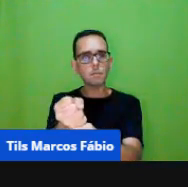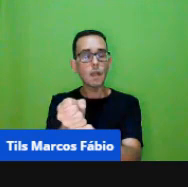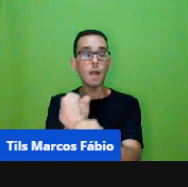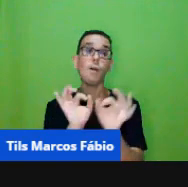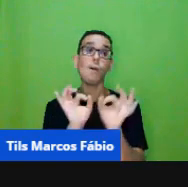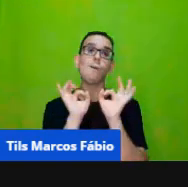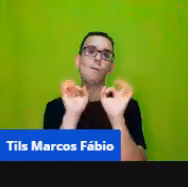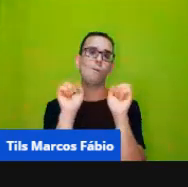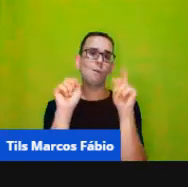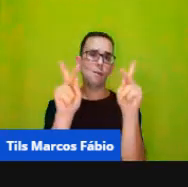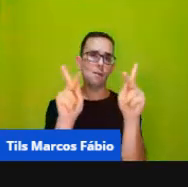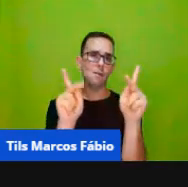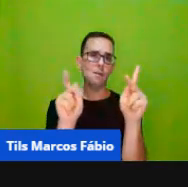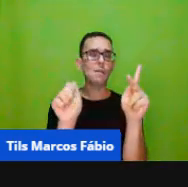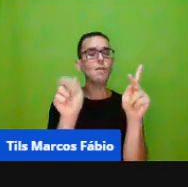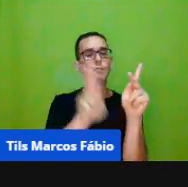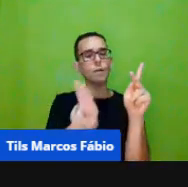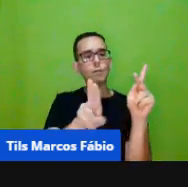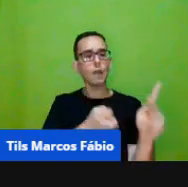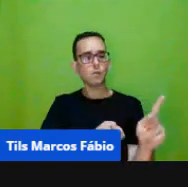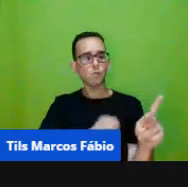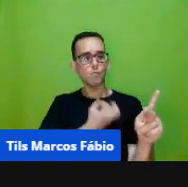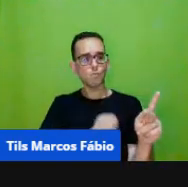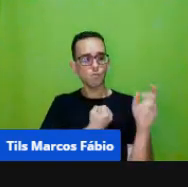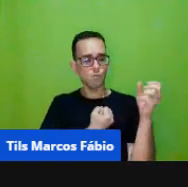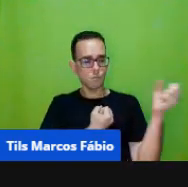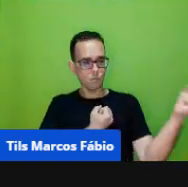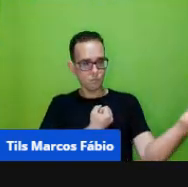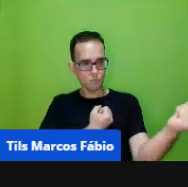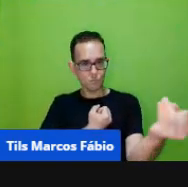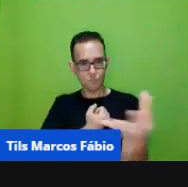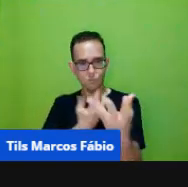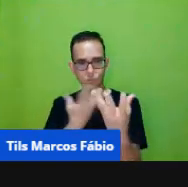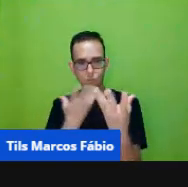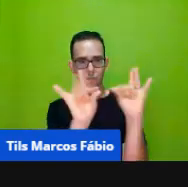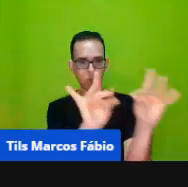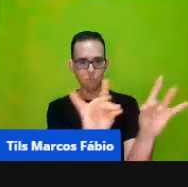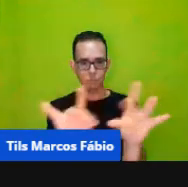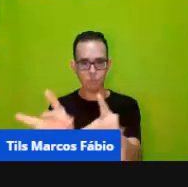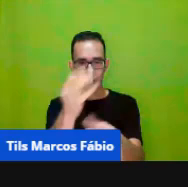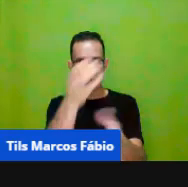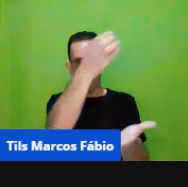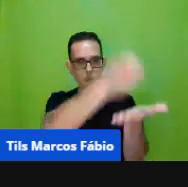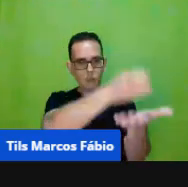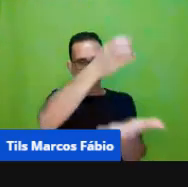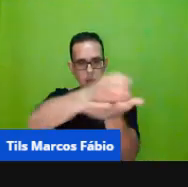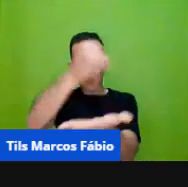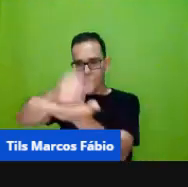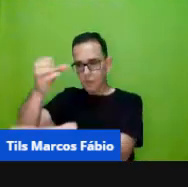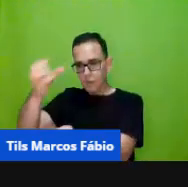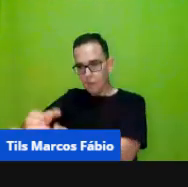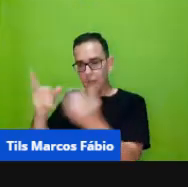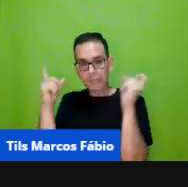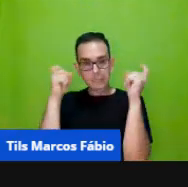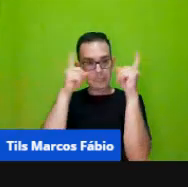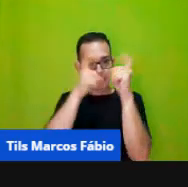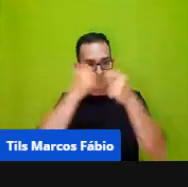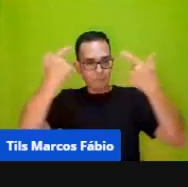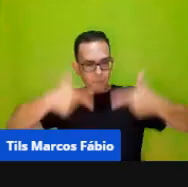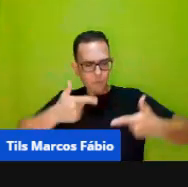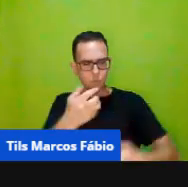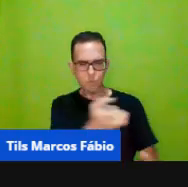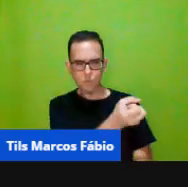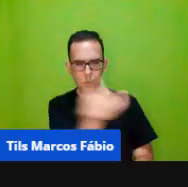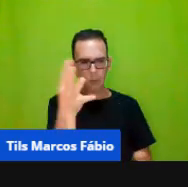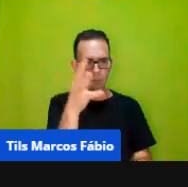utilizo esses números colados nas garrafas porque o meu desafio não é só contar quantos eu derrubei